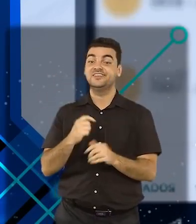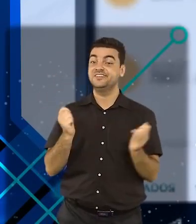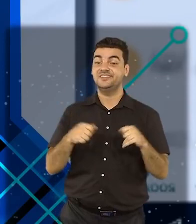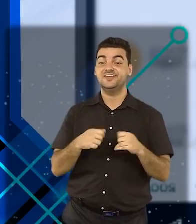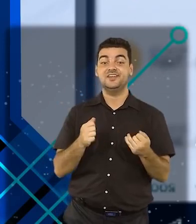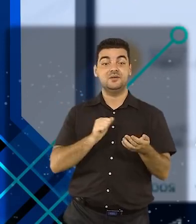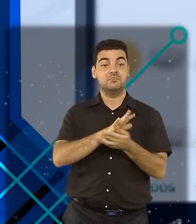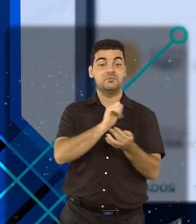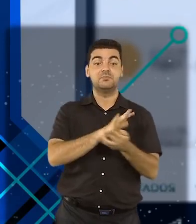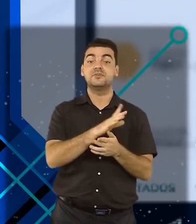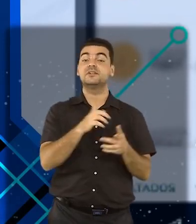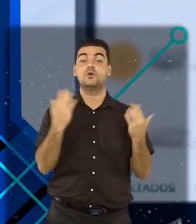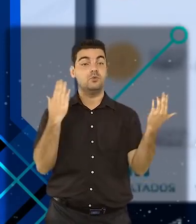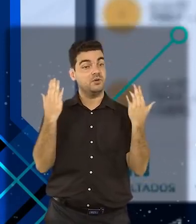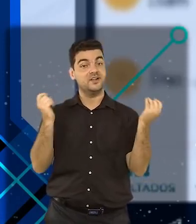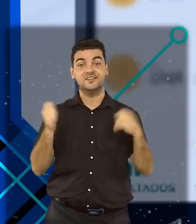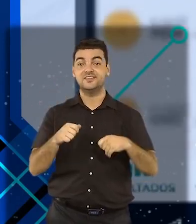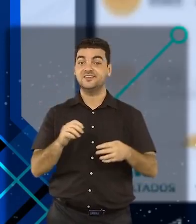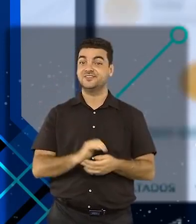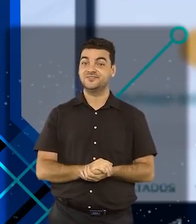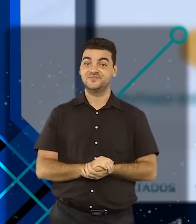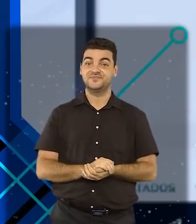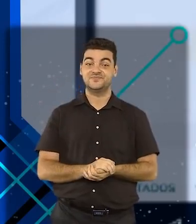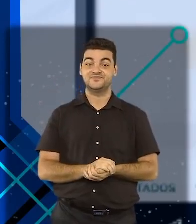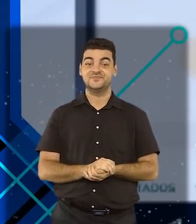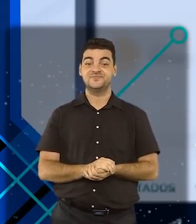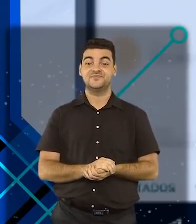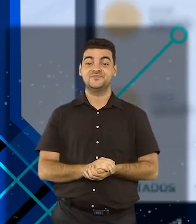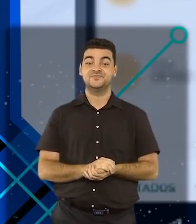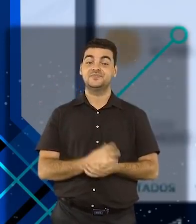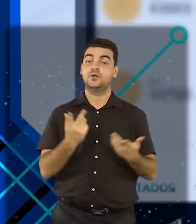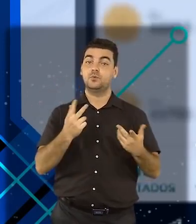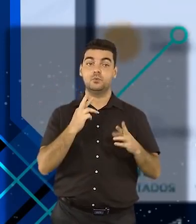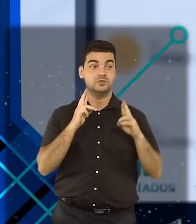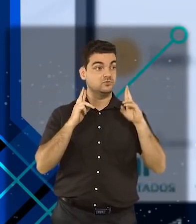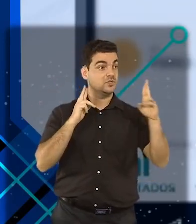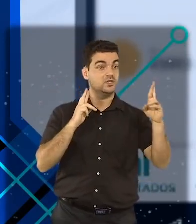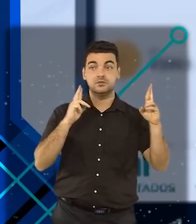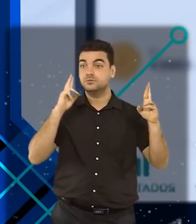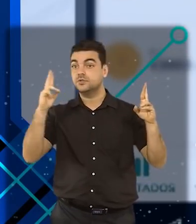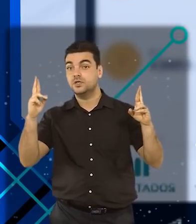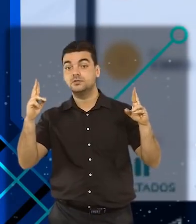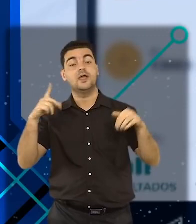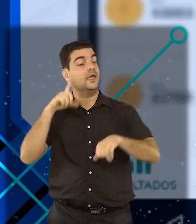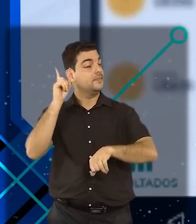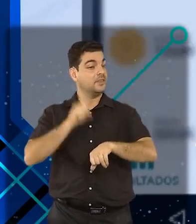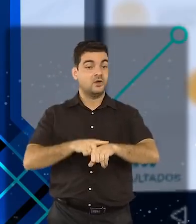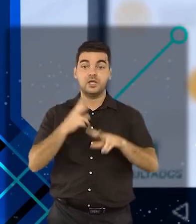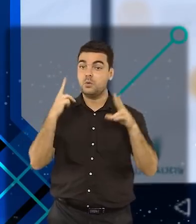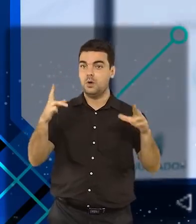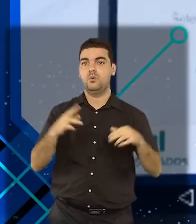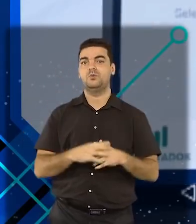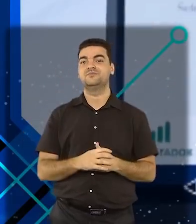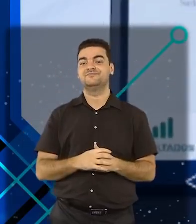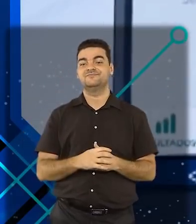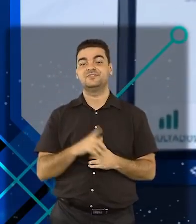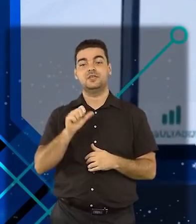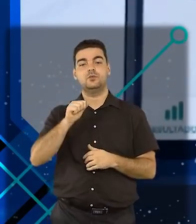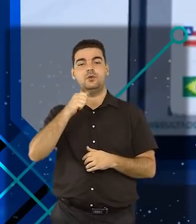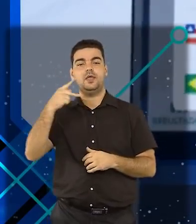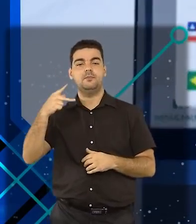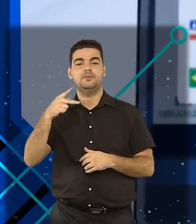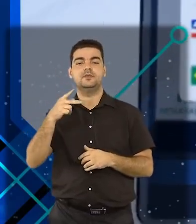boletins de urnas impressos ao final da votação. Os resultados são divulgados em tempo real pelo app